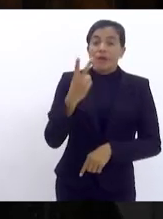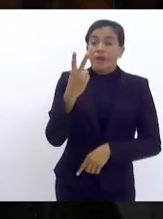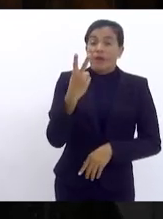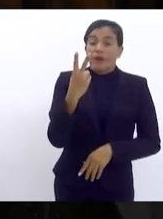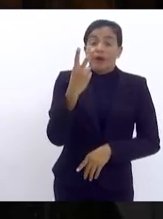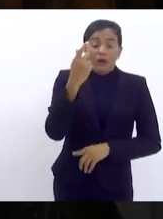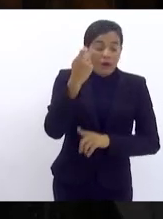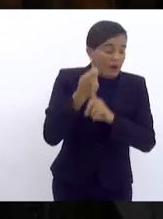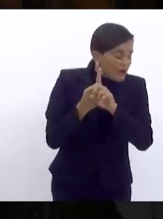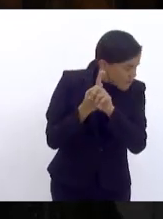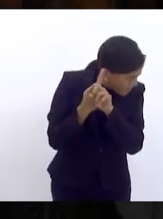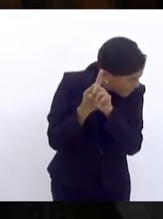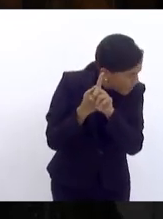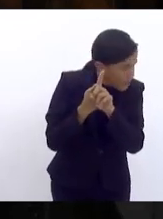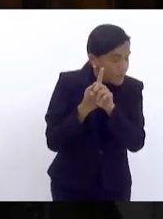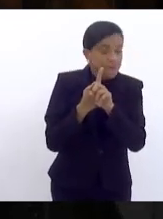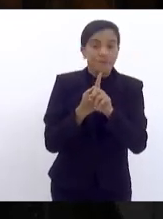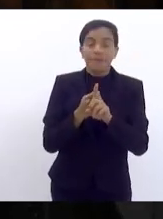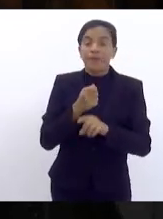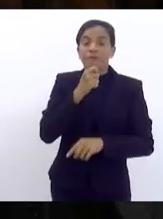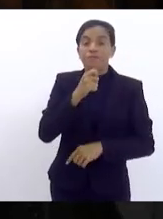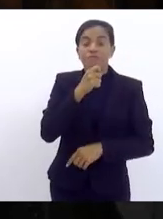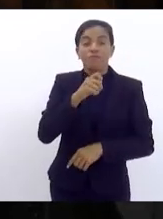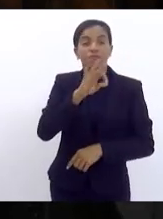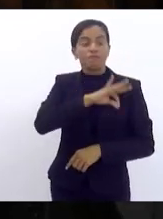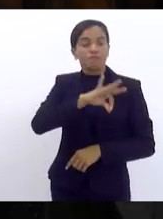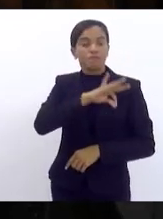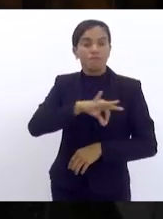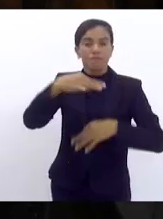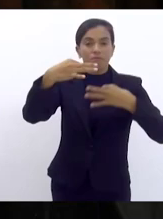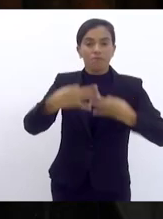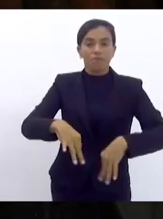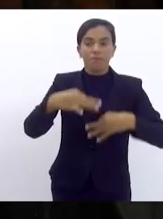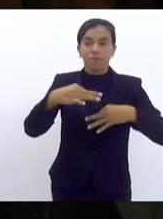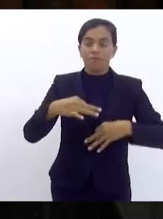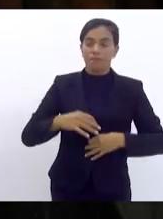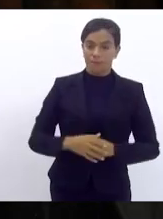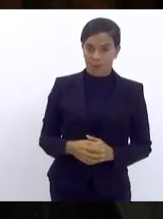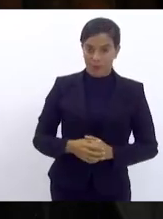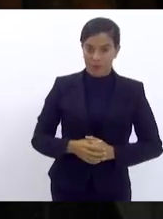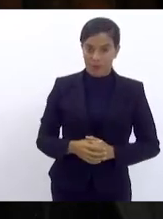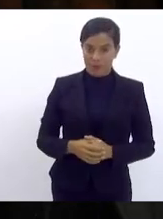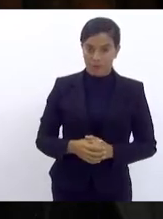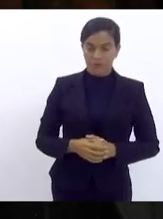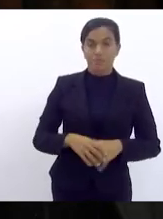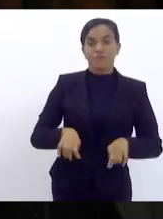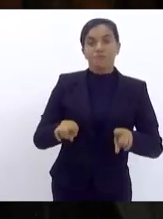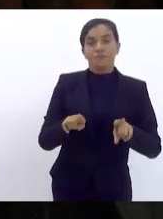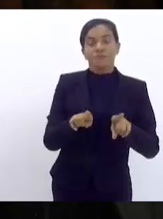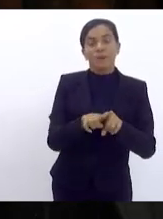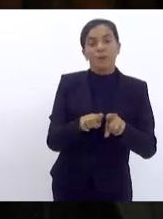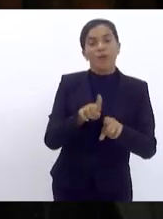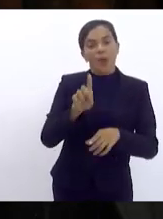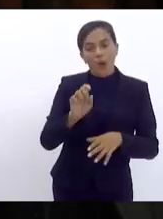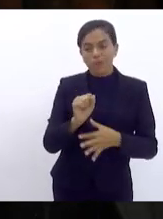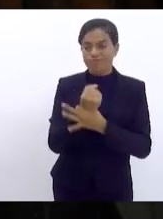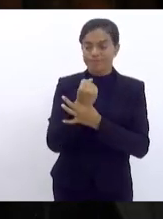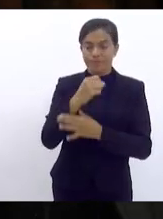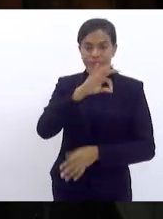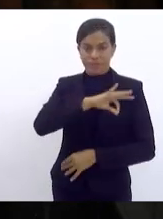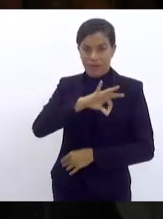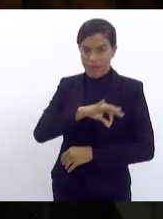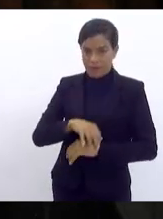sem receber o que lhe é devido o que é o seu direito que é o seu salário